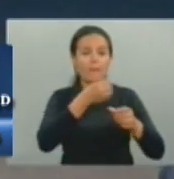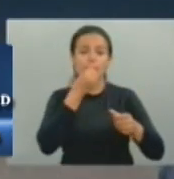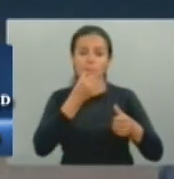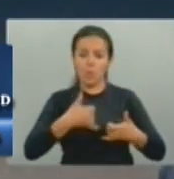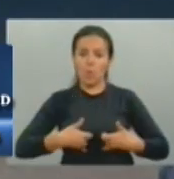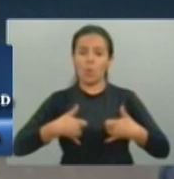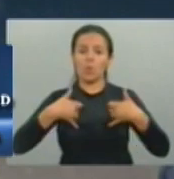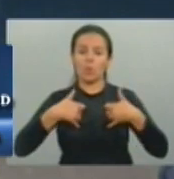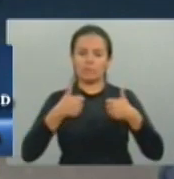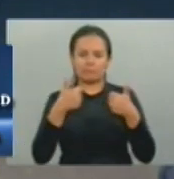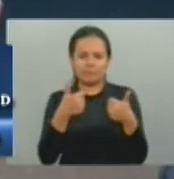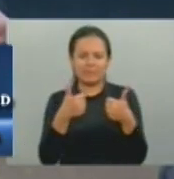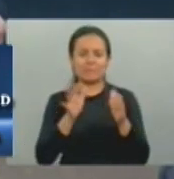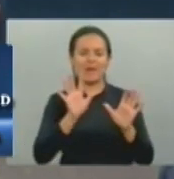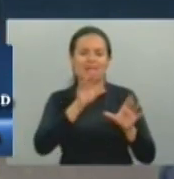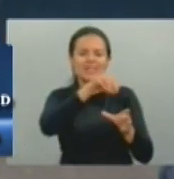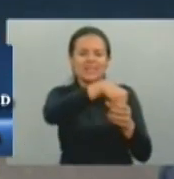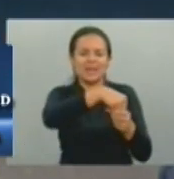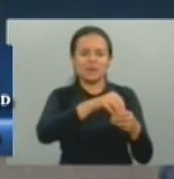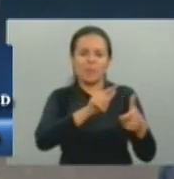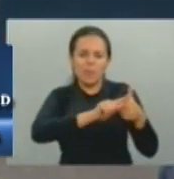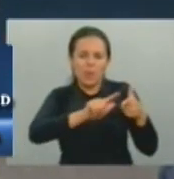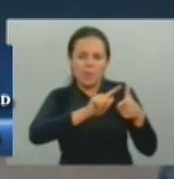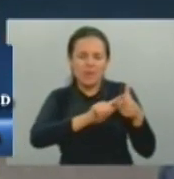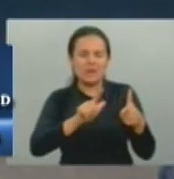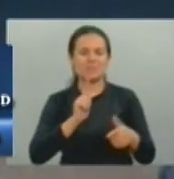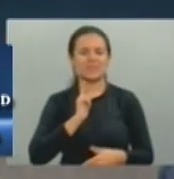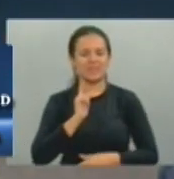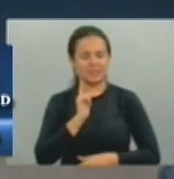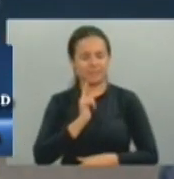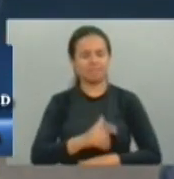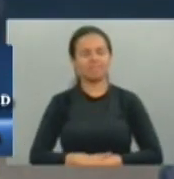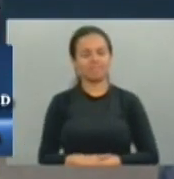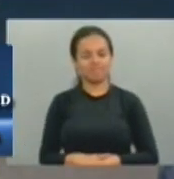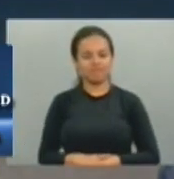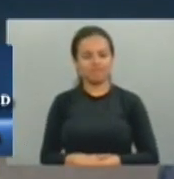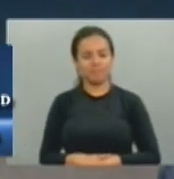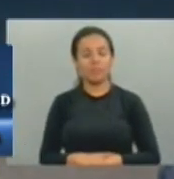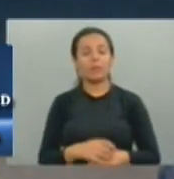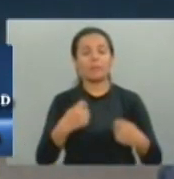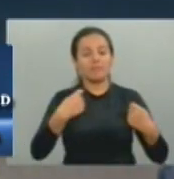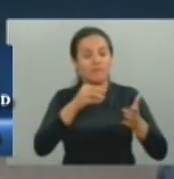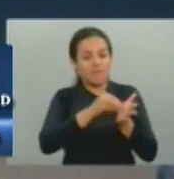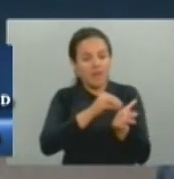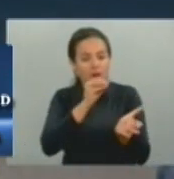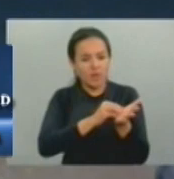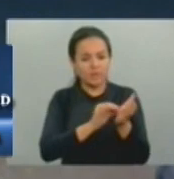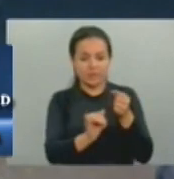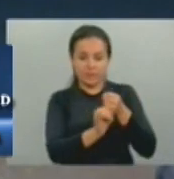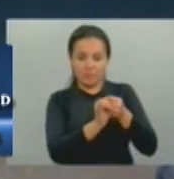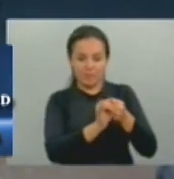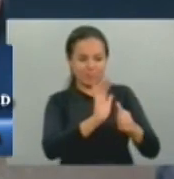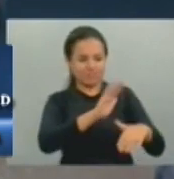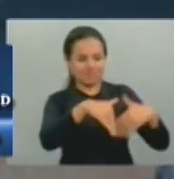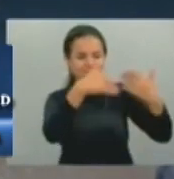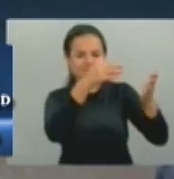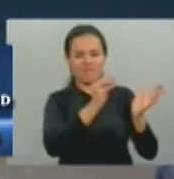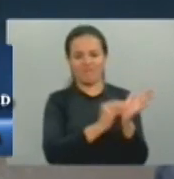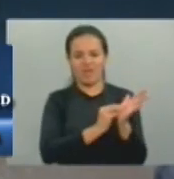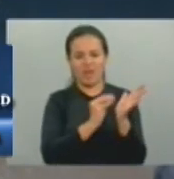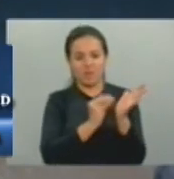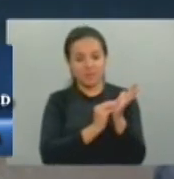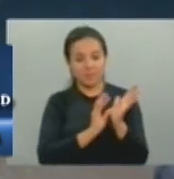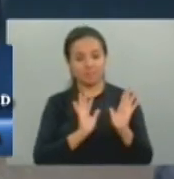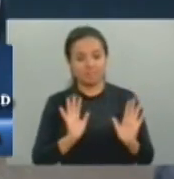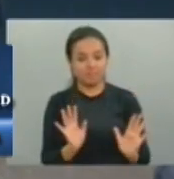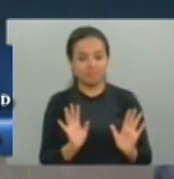existem. É fato que muitos avanços ainda precisa ter a cidade de Itapipoca. E creio que a